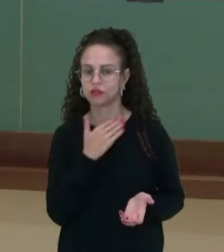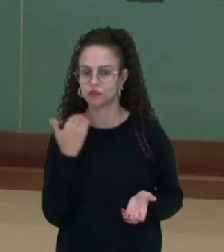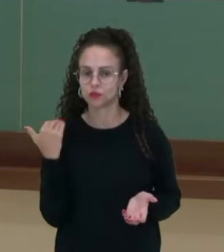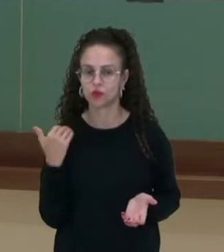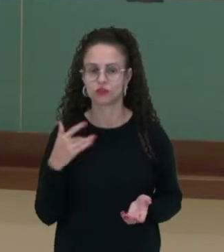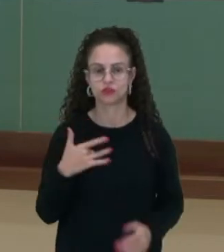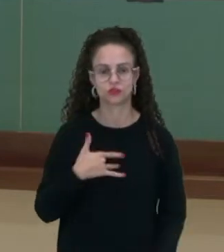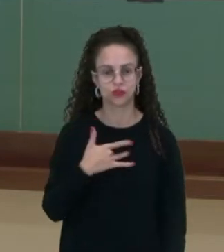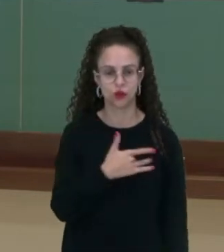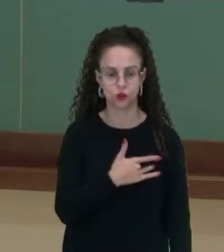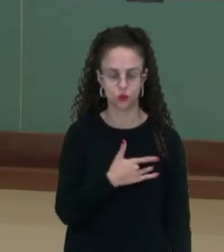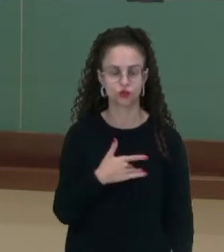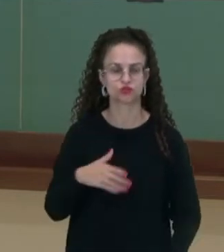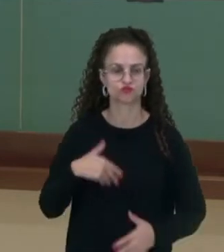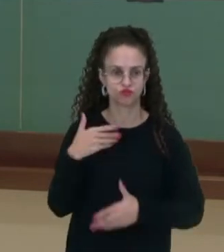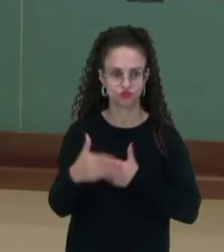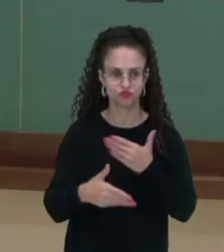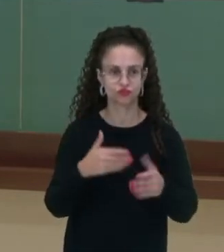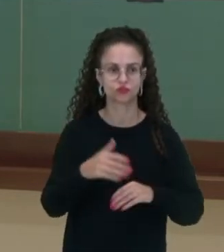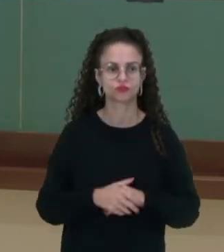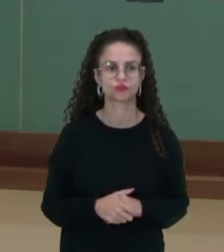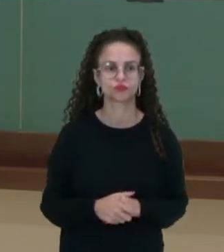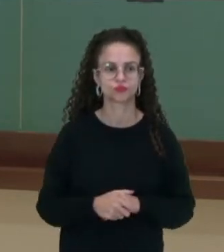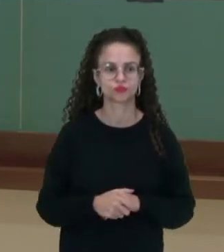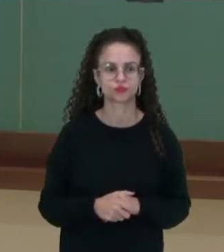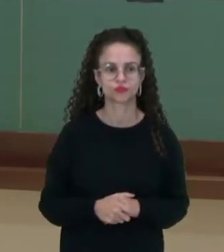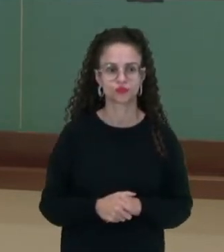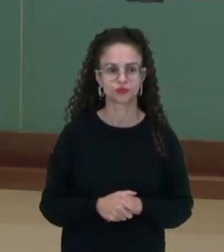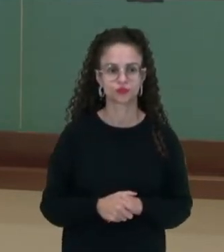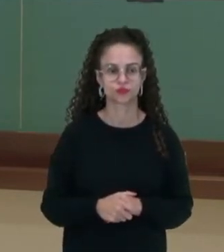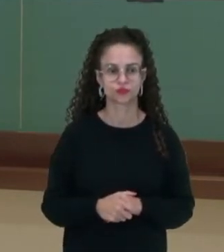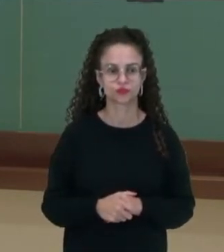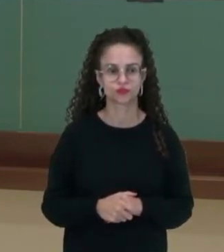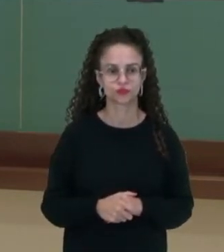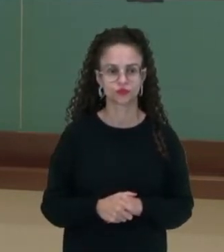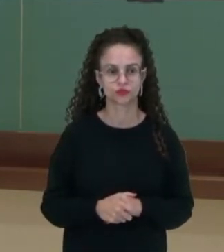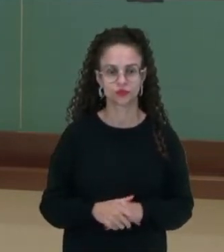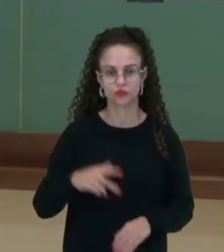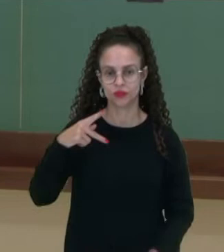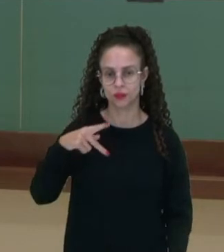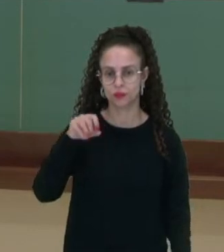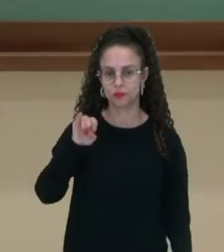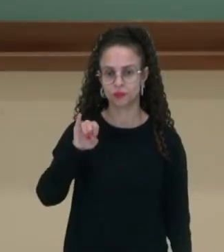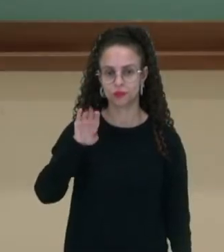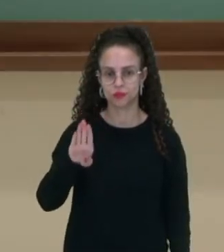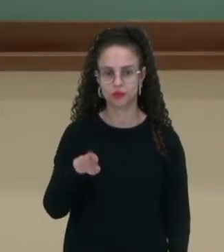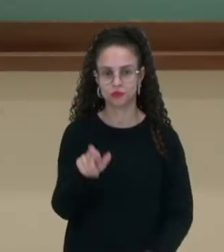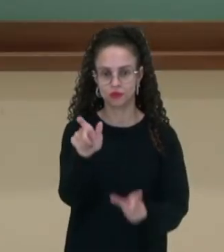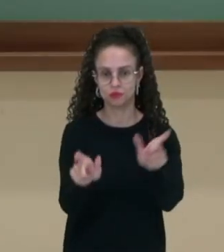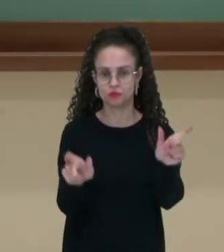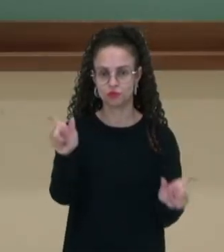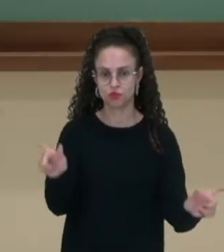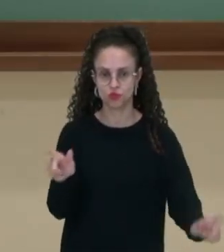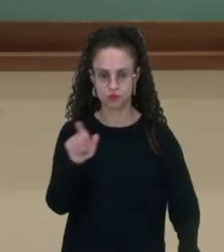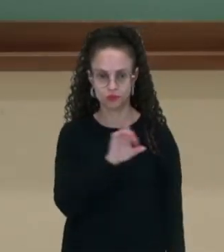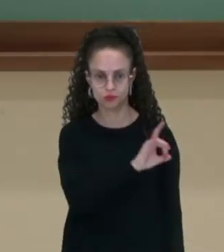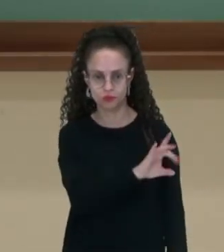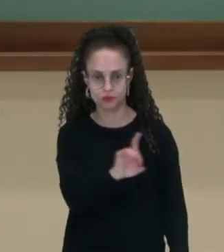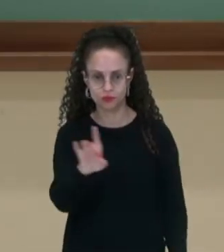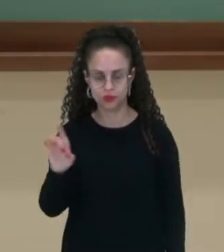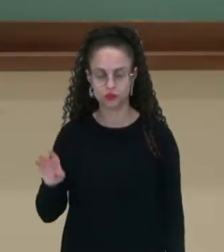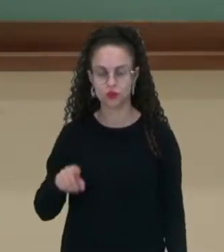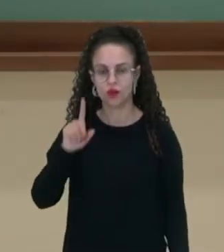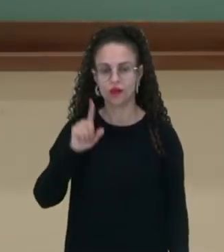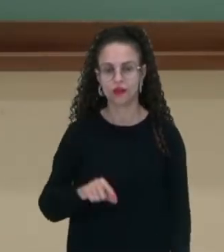pessoas e assim por diante. A renda também. Muito bem, então é só, o PIB per capita, o PIB por pessoa, né? Ele